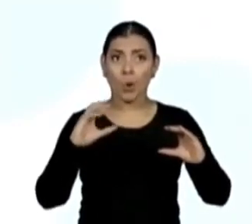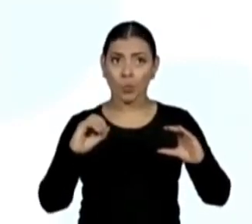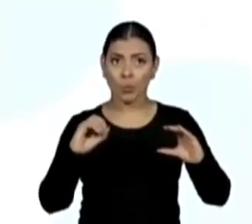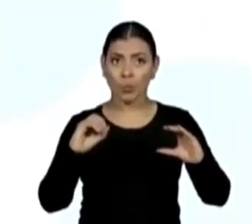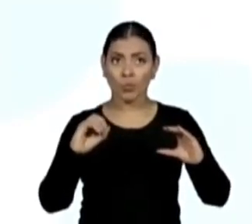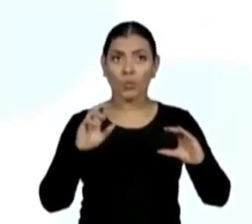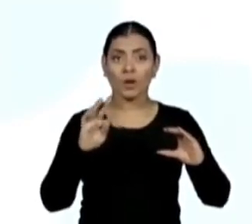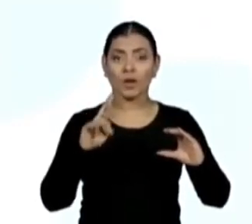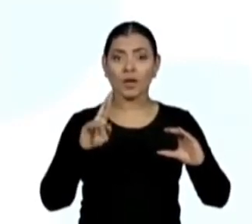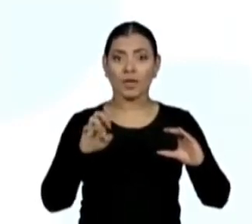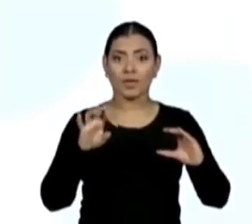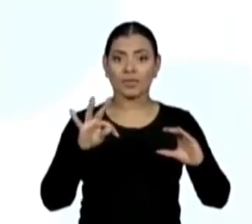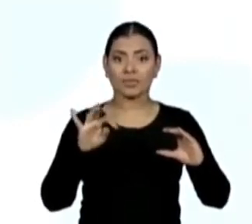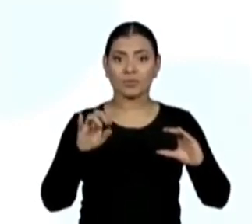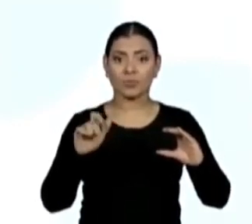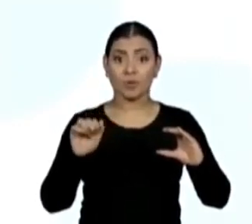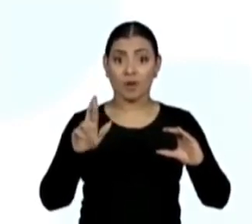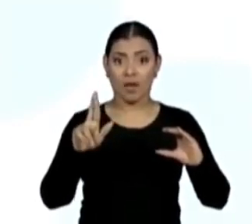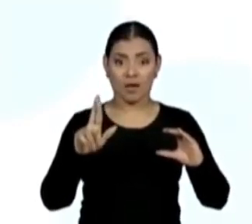retangular.